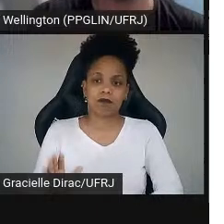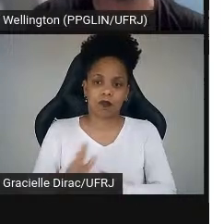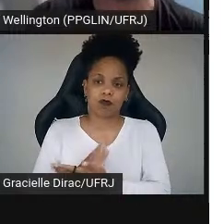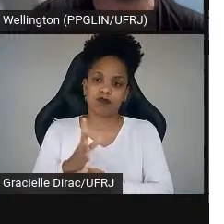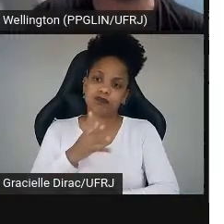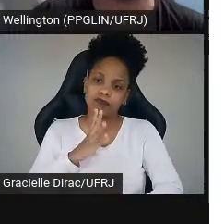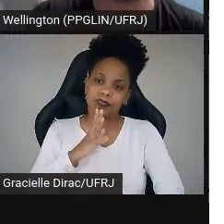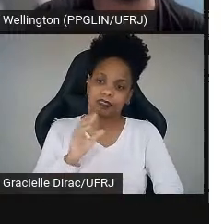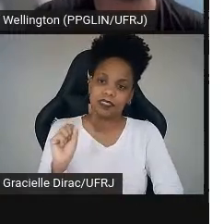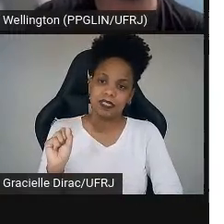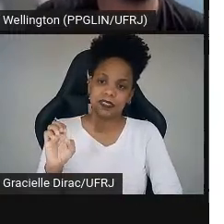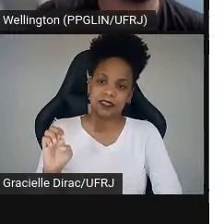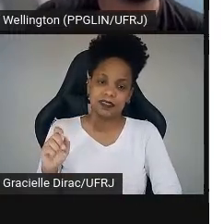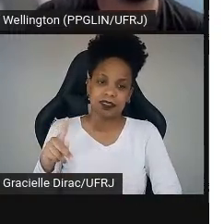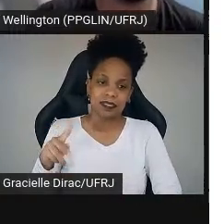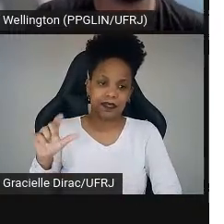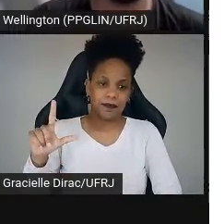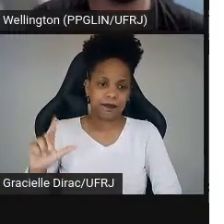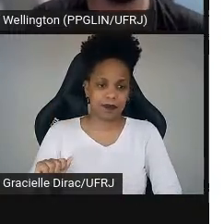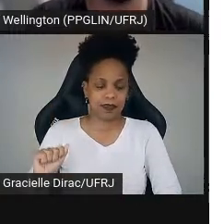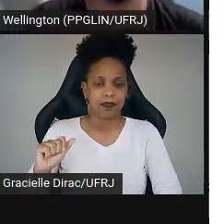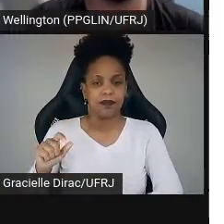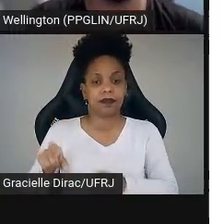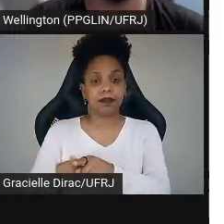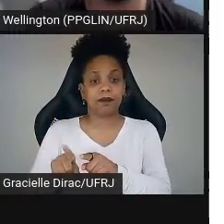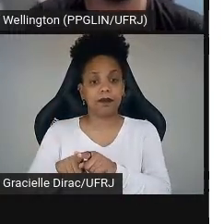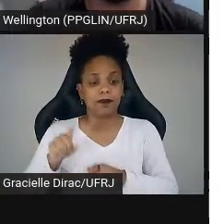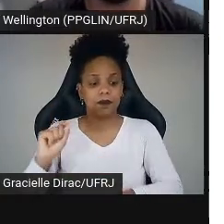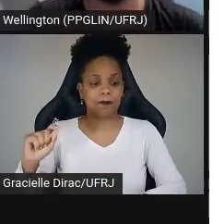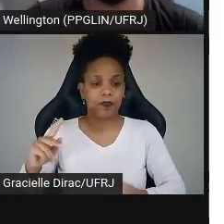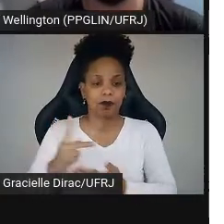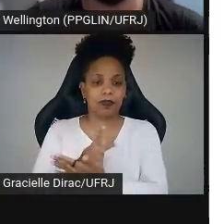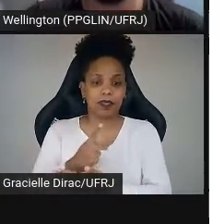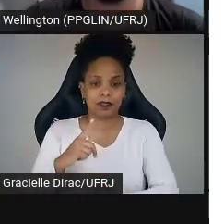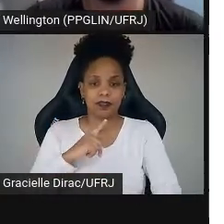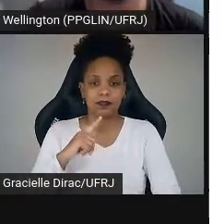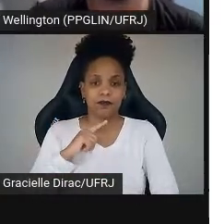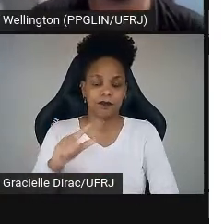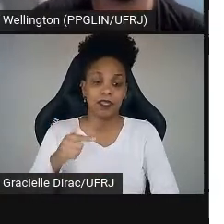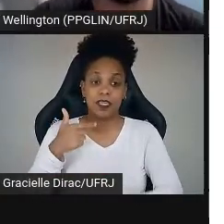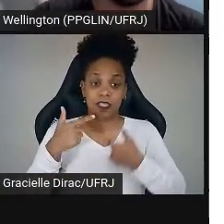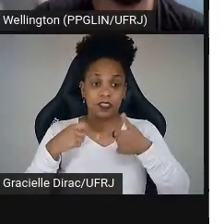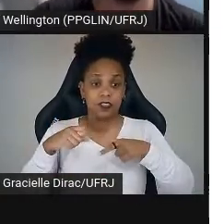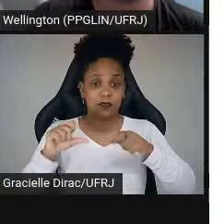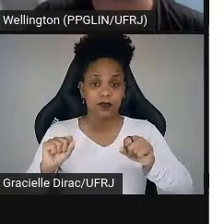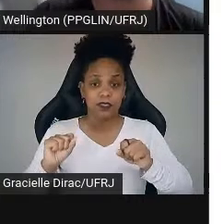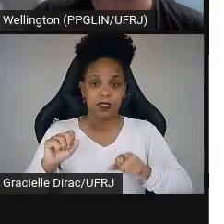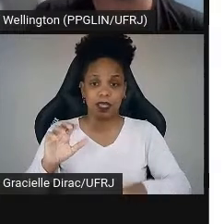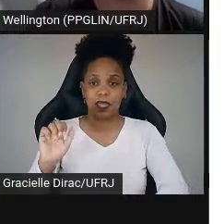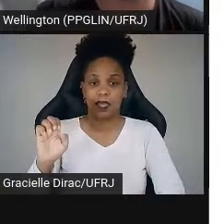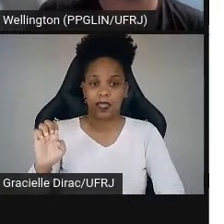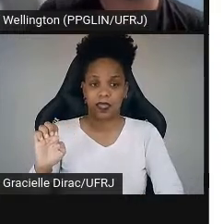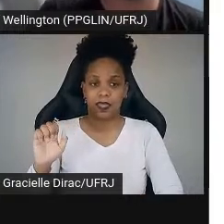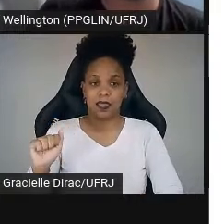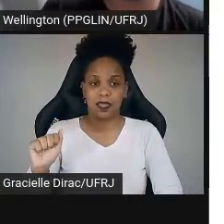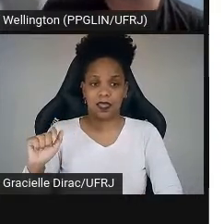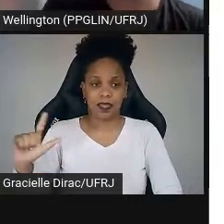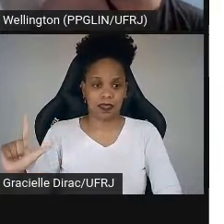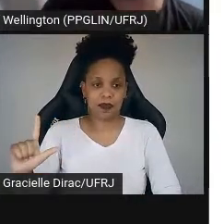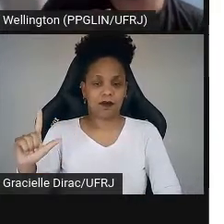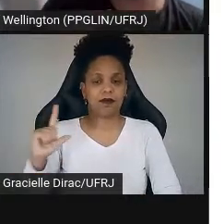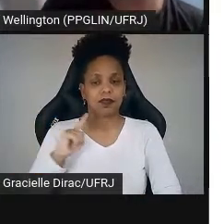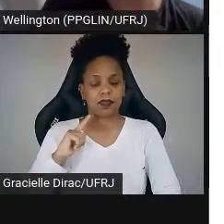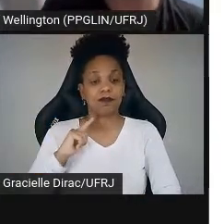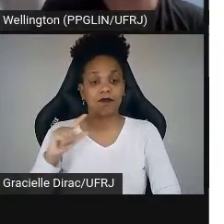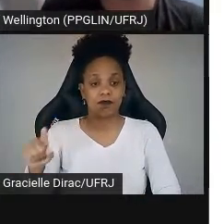falar. E aí, com o comitante ao CEPLA, acontece a Escola Aberta de Linguística, a EAL, que é esse... Então,